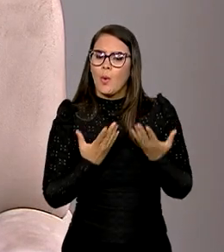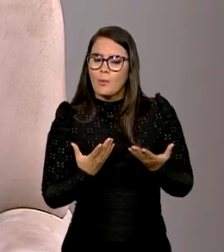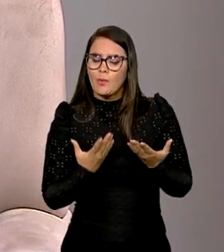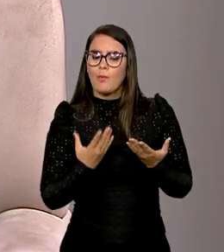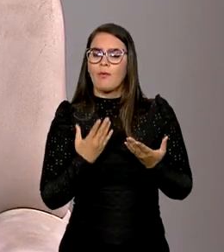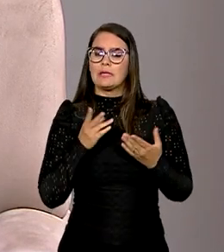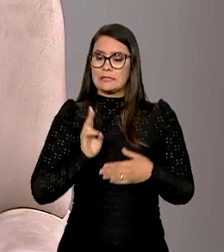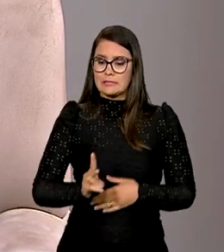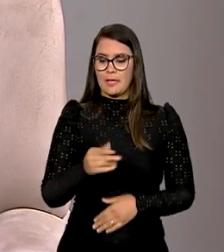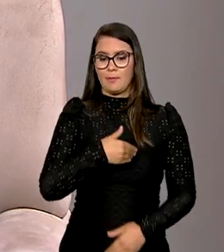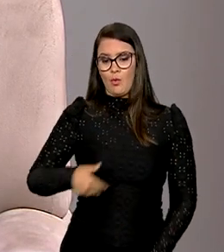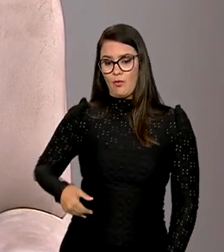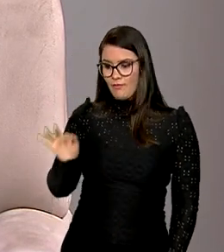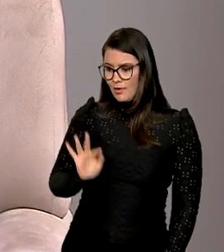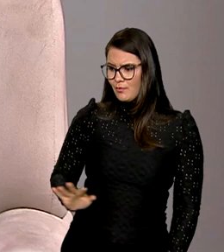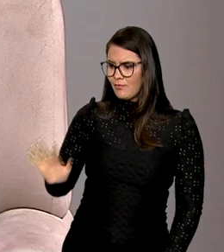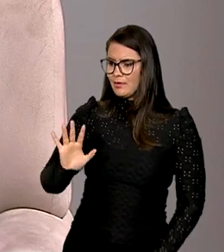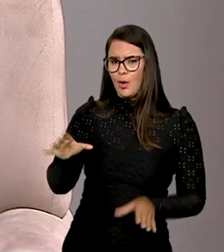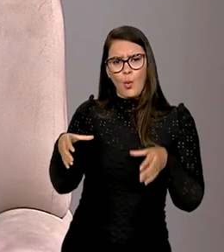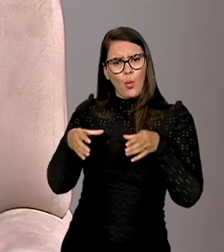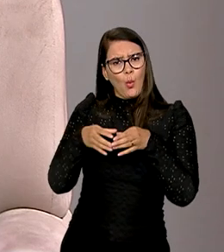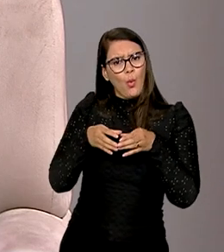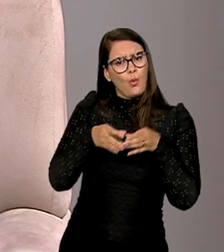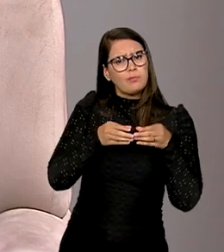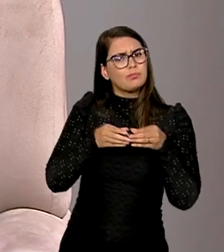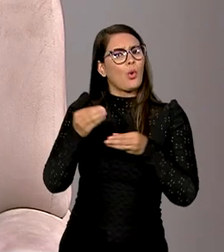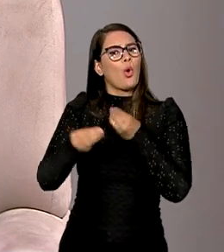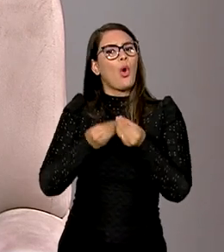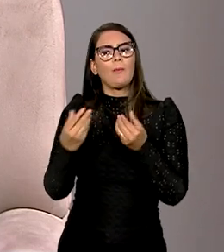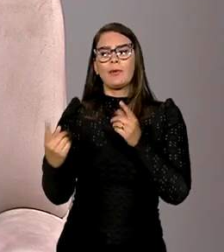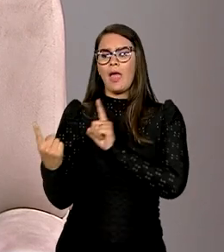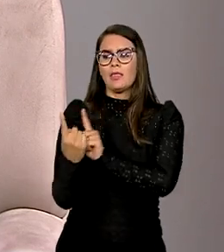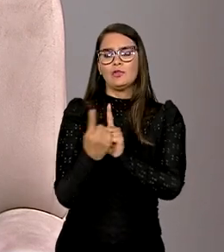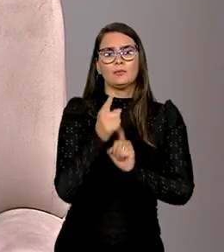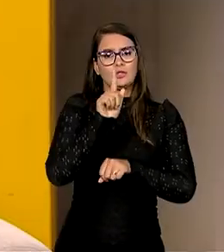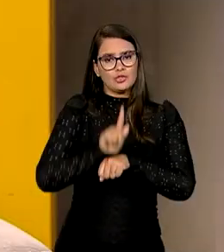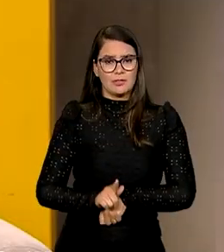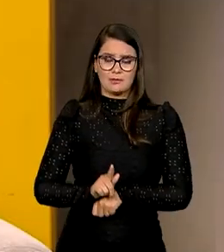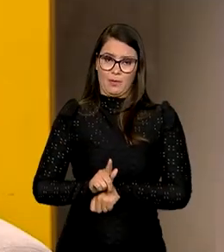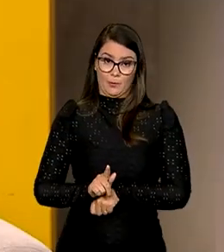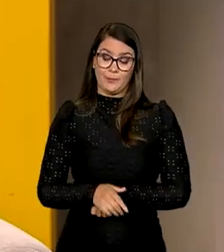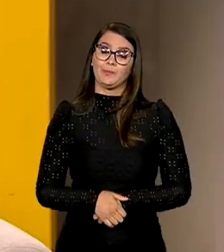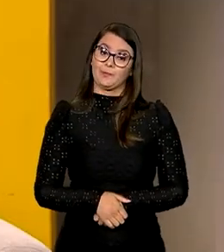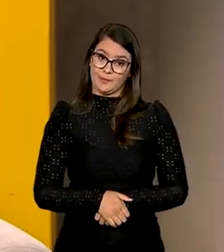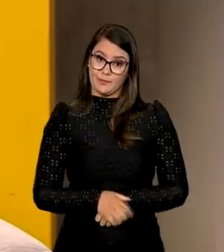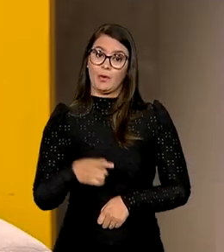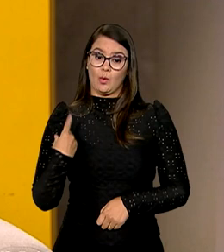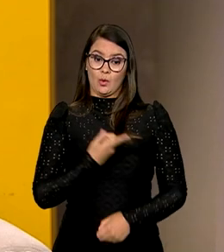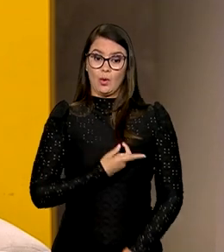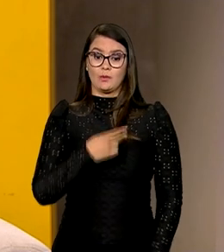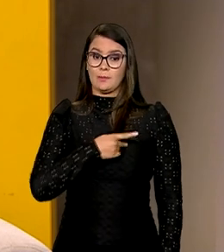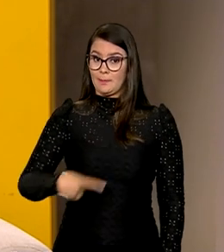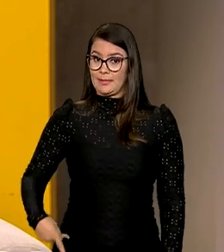vez, então, que o governo federal desloca toda essa equipe, né? Como que é o atendimento ali aos gestores municipais? Primeiro é a determinação do nosso presidente